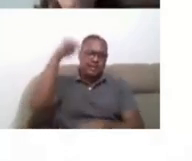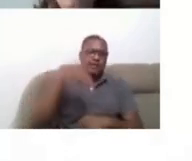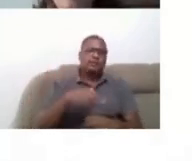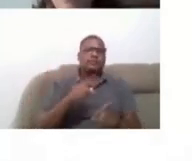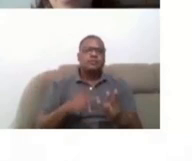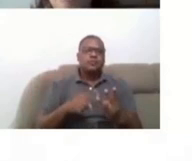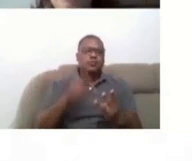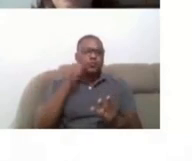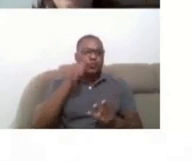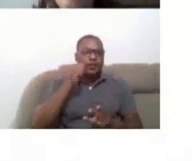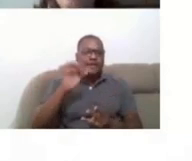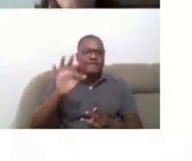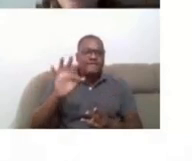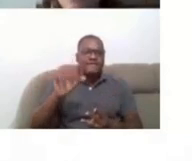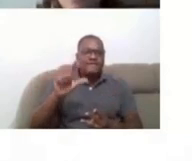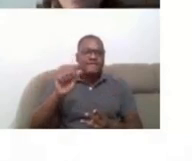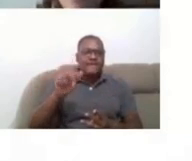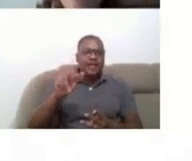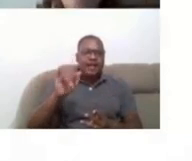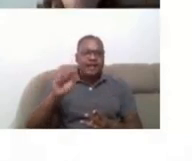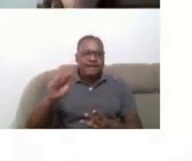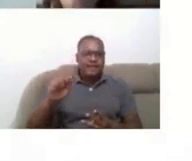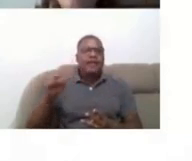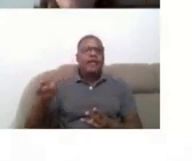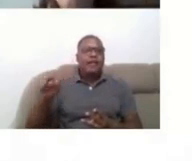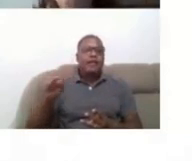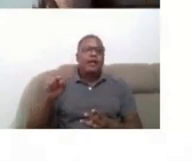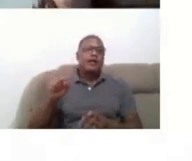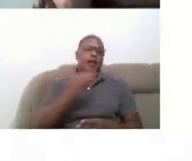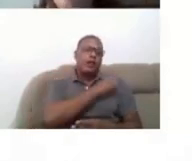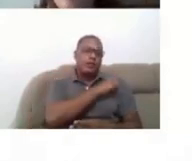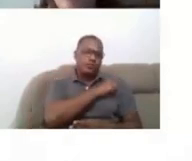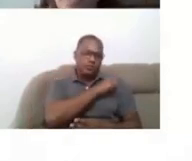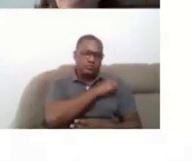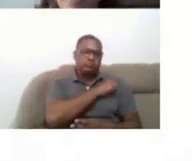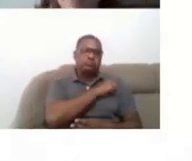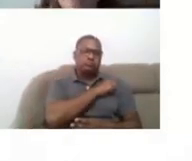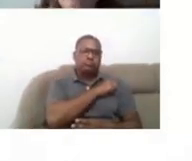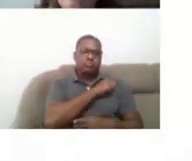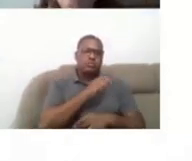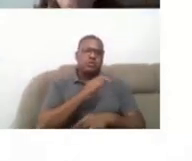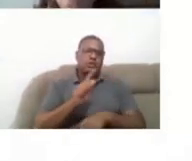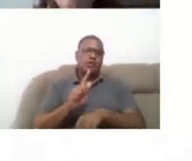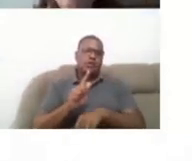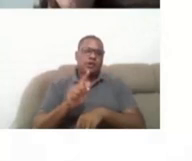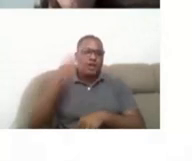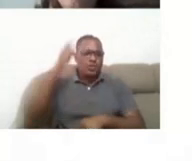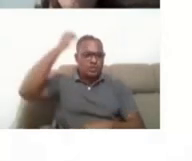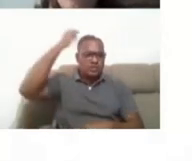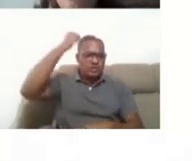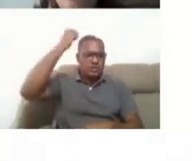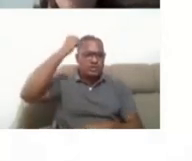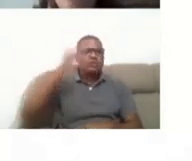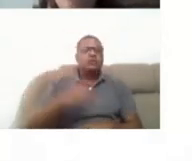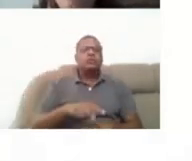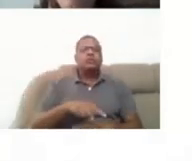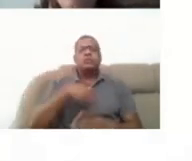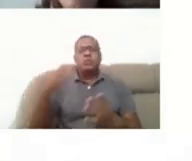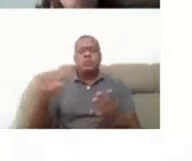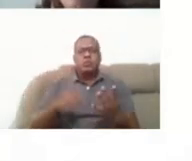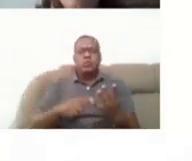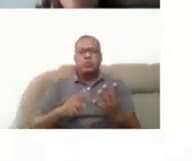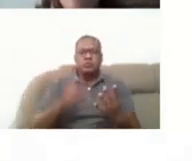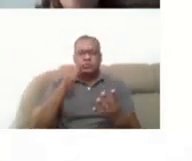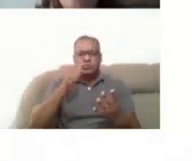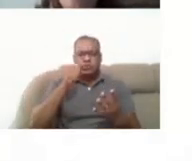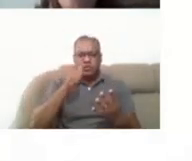que na época era aluna de graduação, da Natália, que na época também era aluna de graduação de uma instituição pública do estado